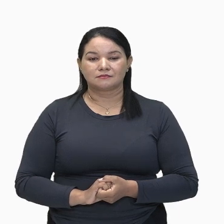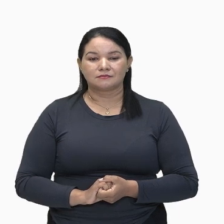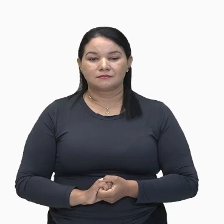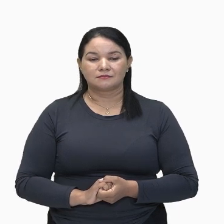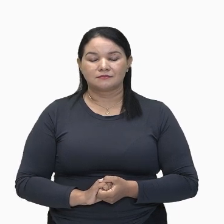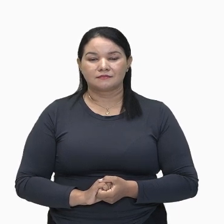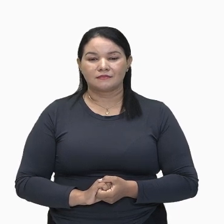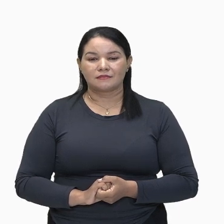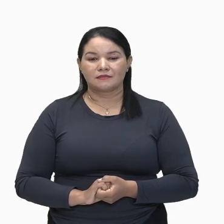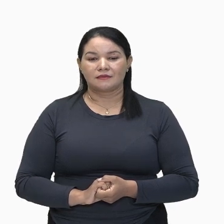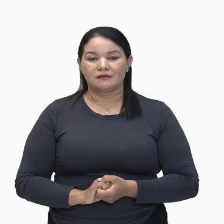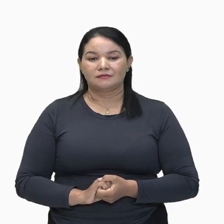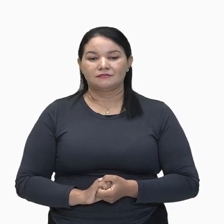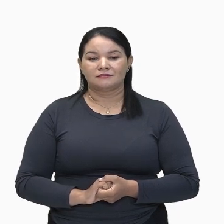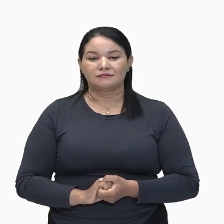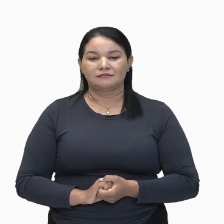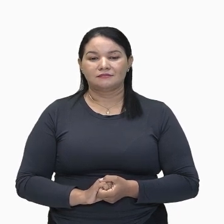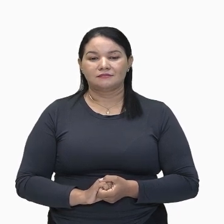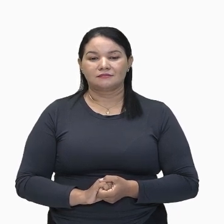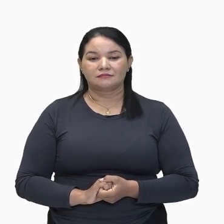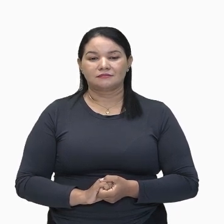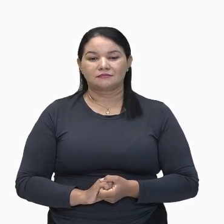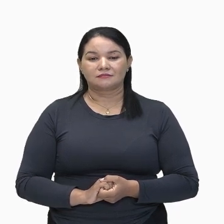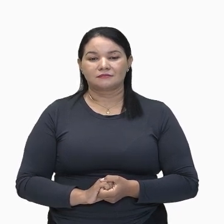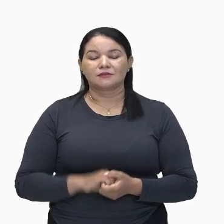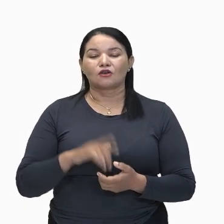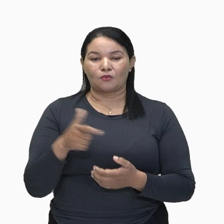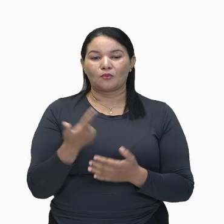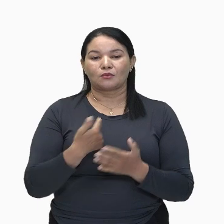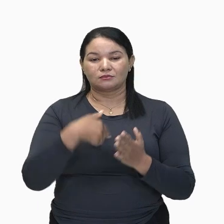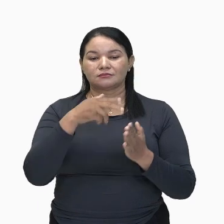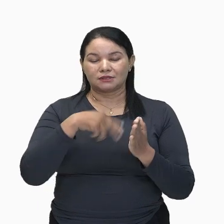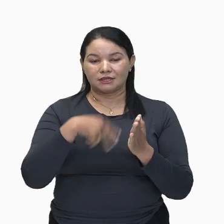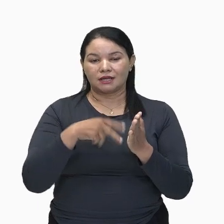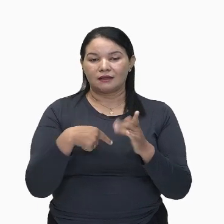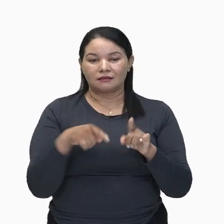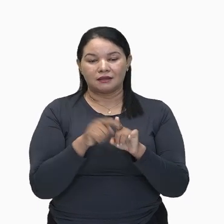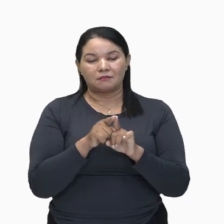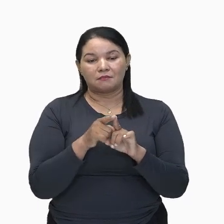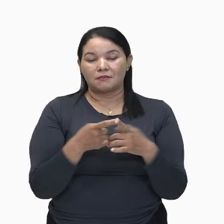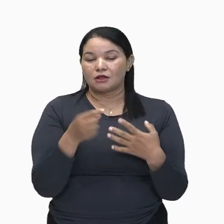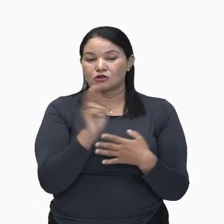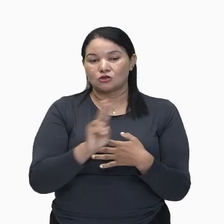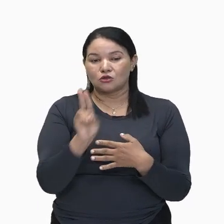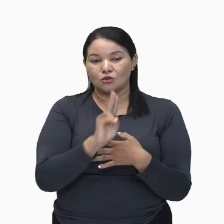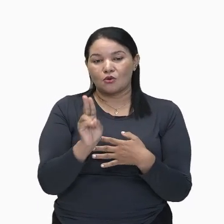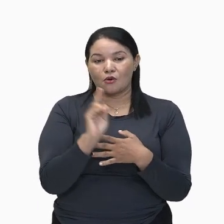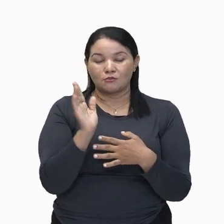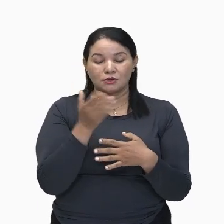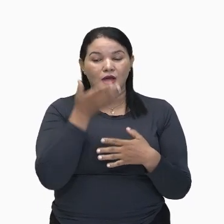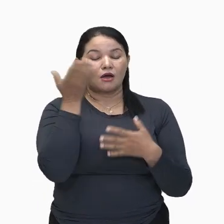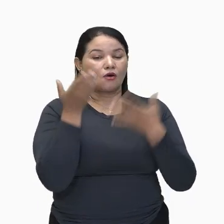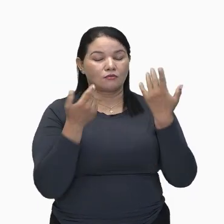Segundo Tabarro, de Giacomo Puccini, Diágulos das Carmelitas, de Francis Paulin.